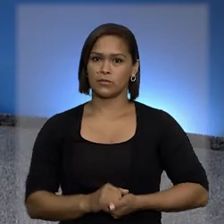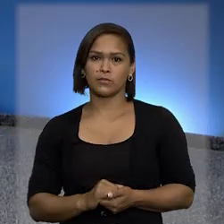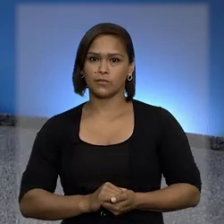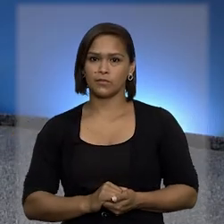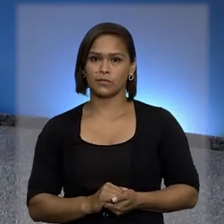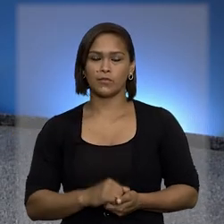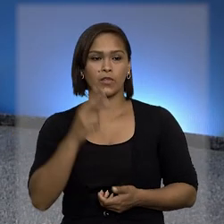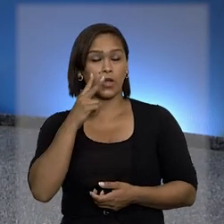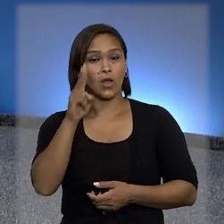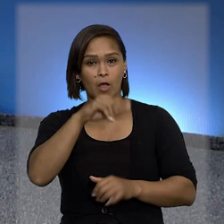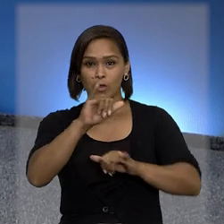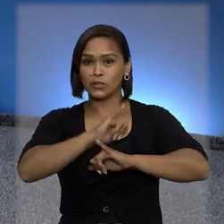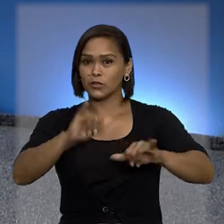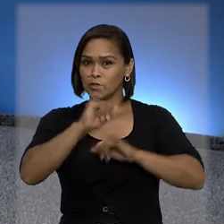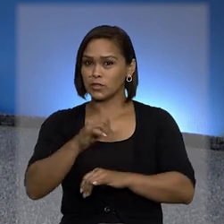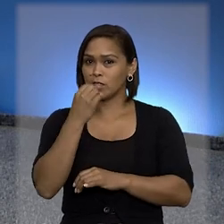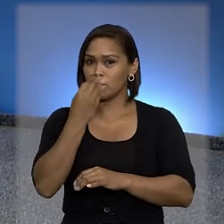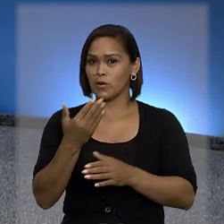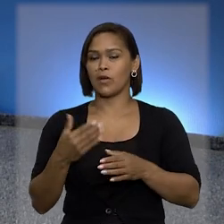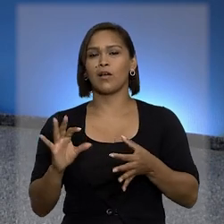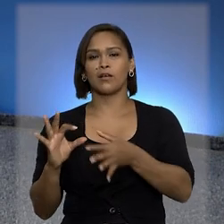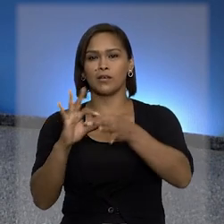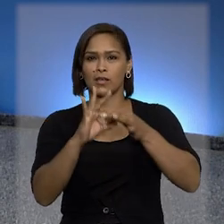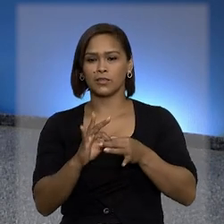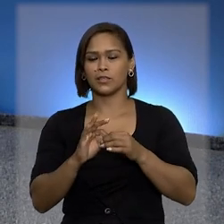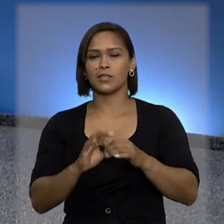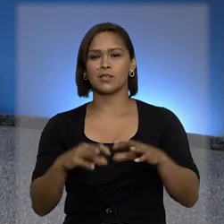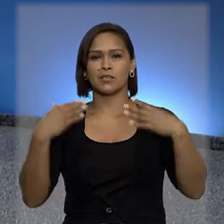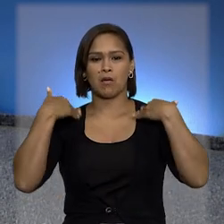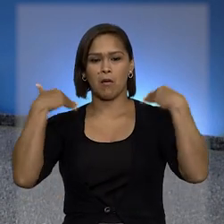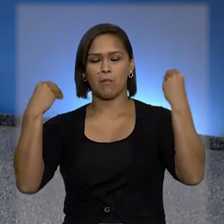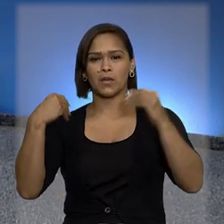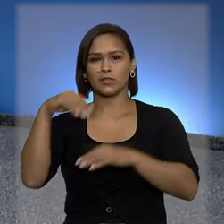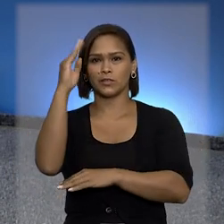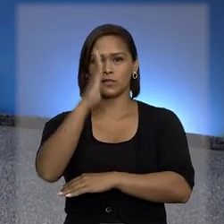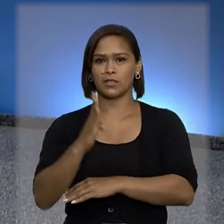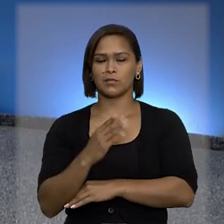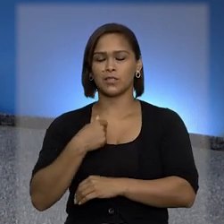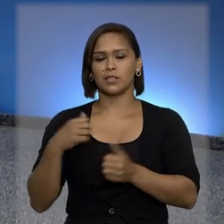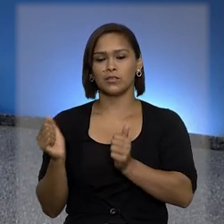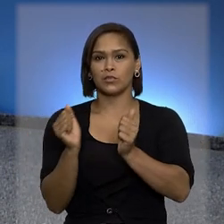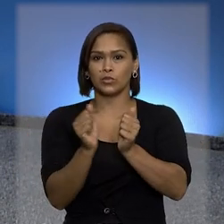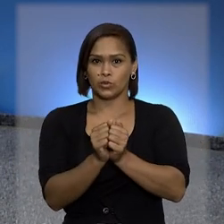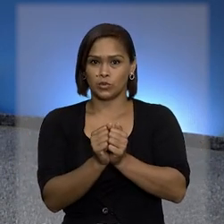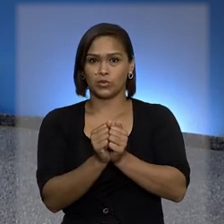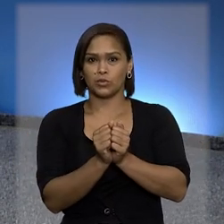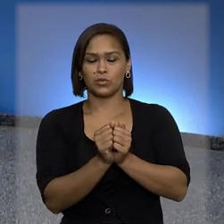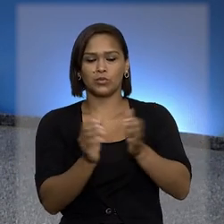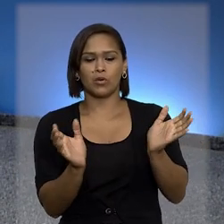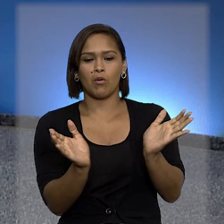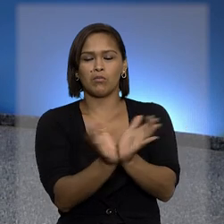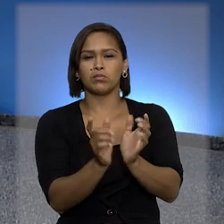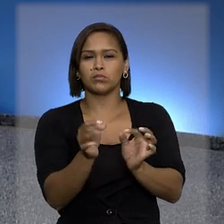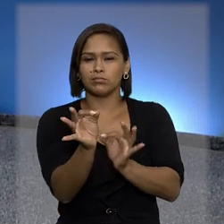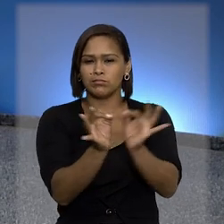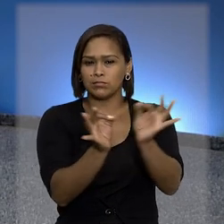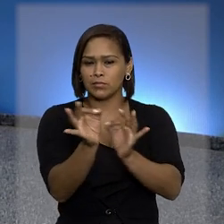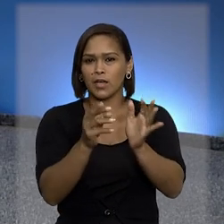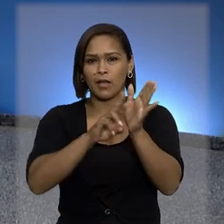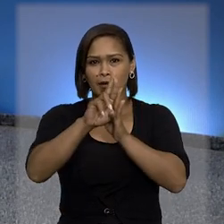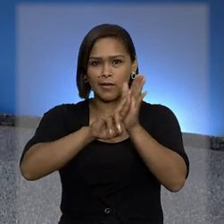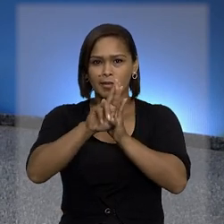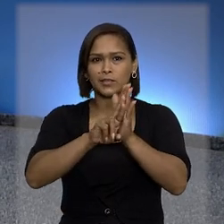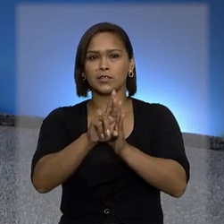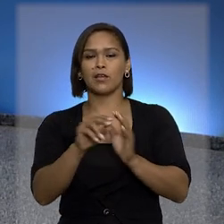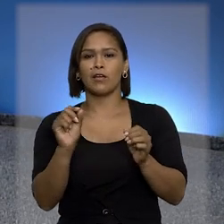Olha que notícia boa! A Associação dos Magistrados Brasileiros, em parceria com o Centro de Pesquisas Judiciais,